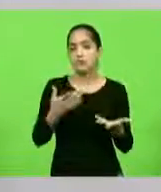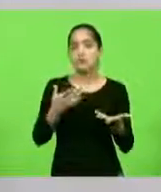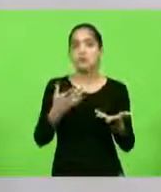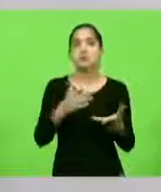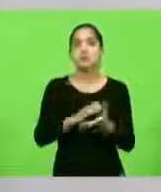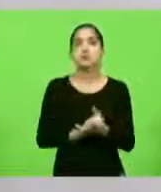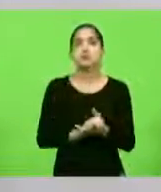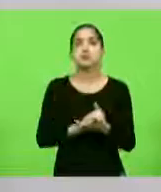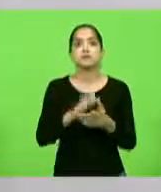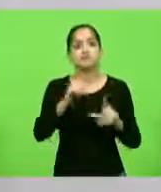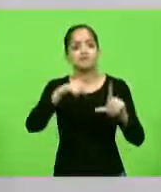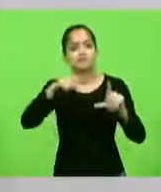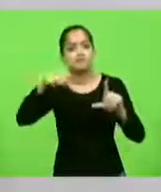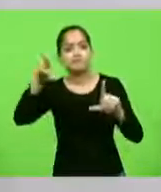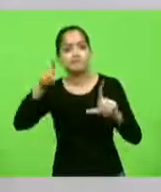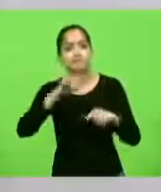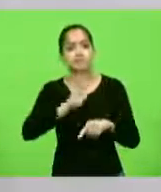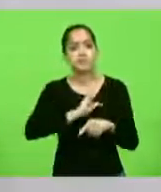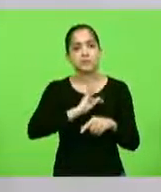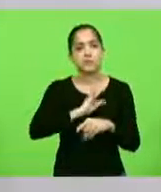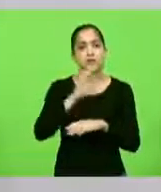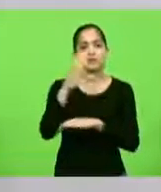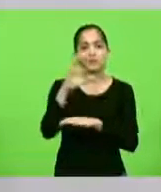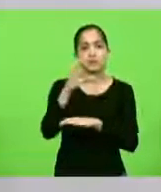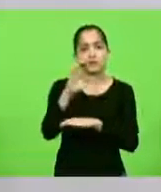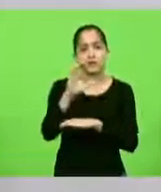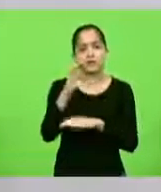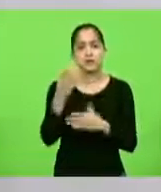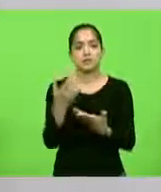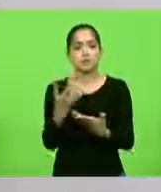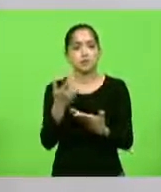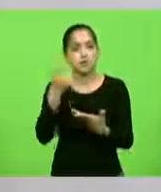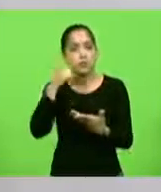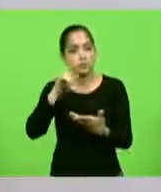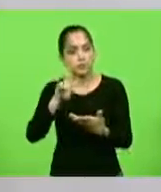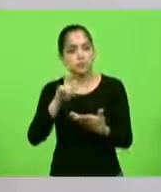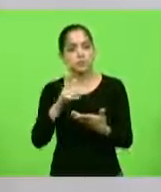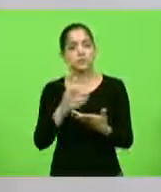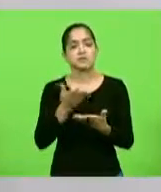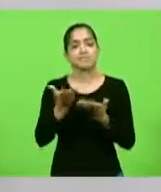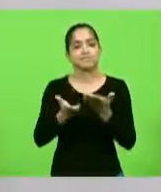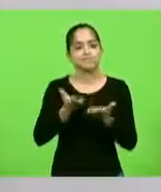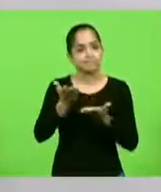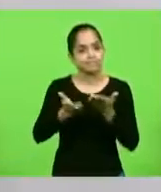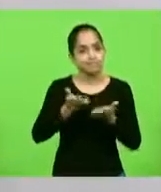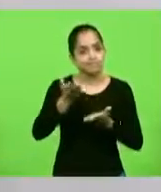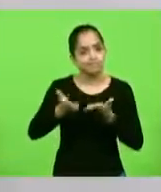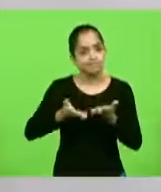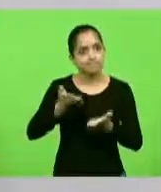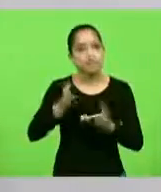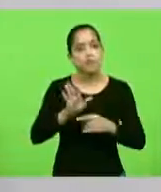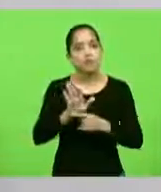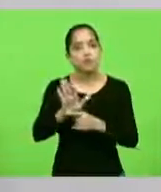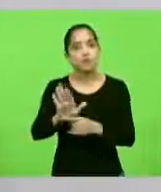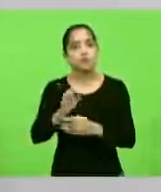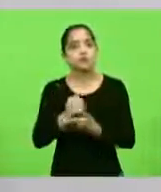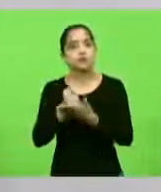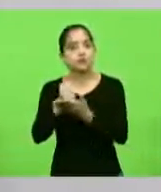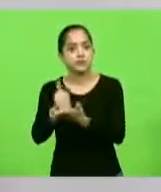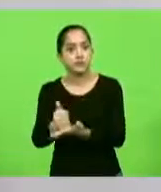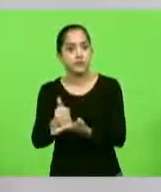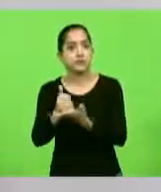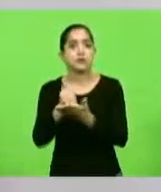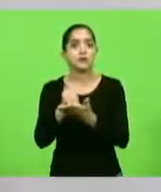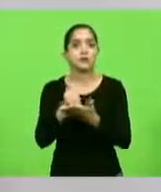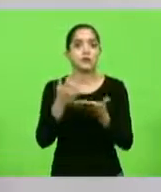dados técnicos, dados científicos, a gente consiga auxiliar nesse momento onde as pessoas estão correndo,